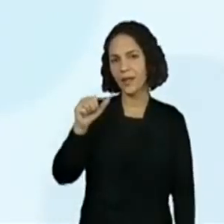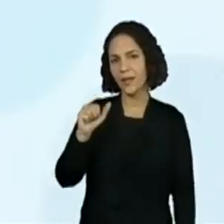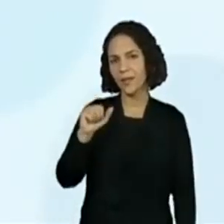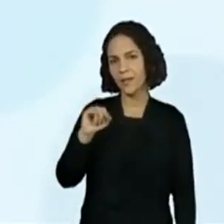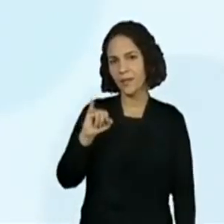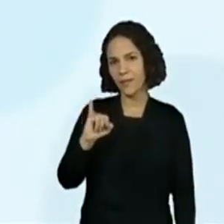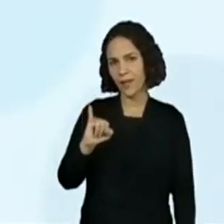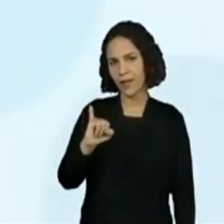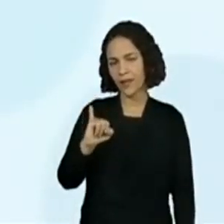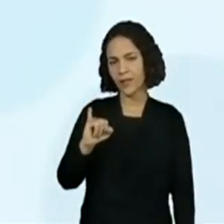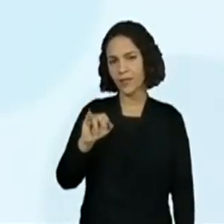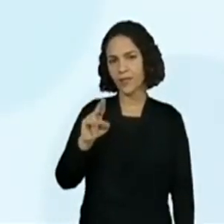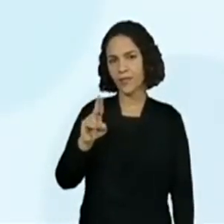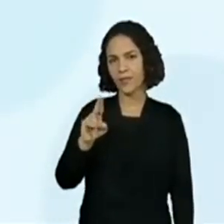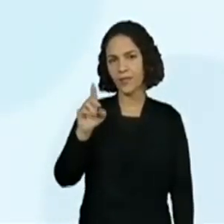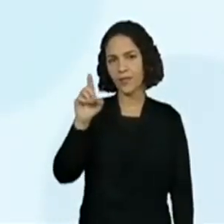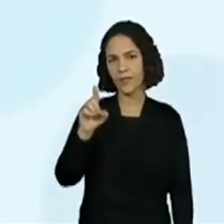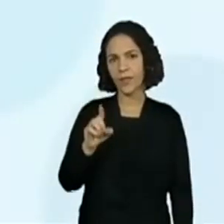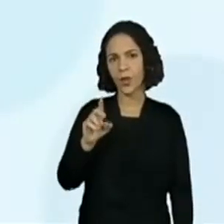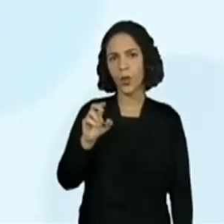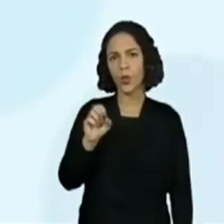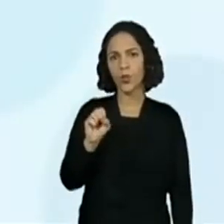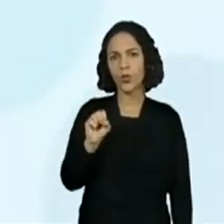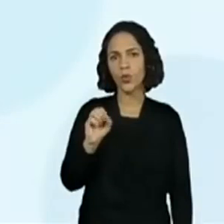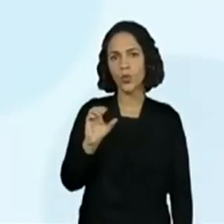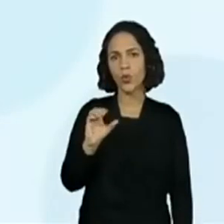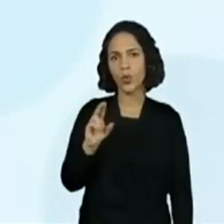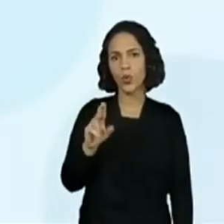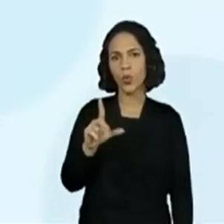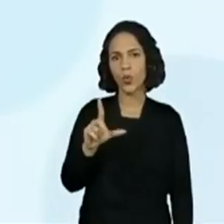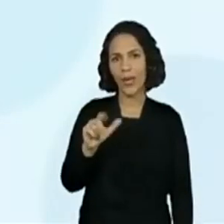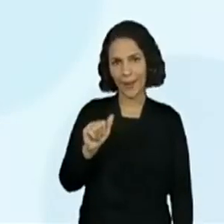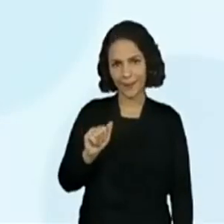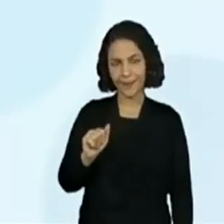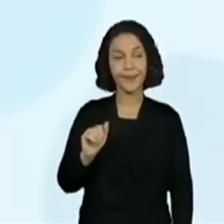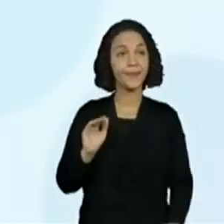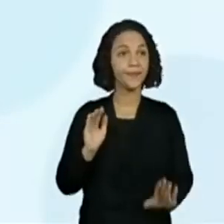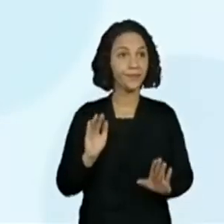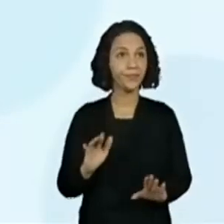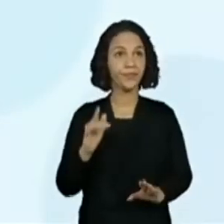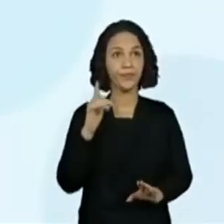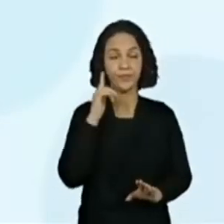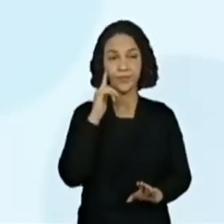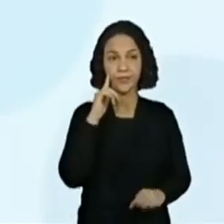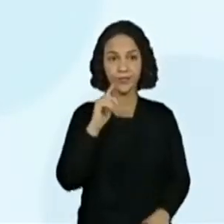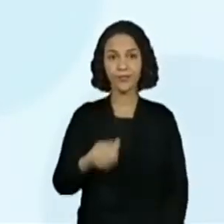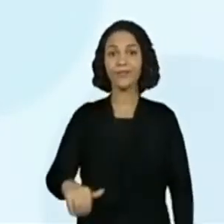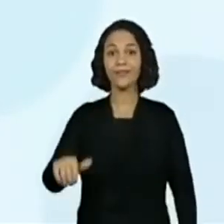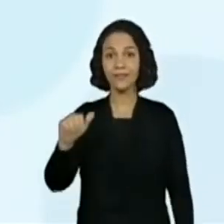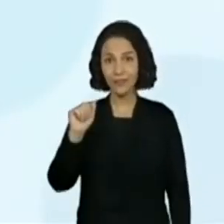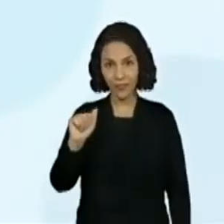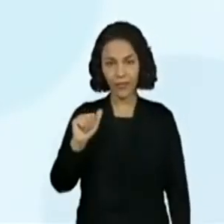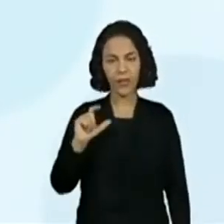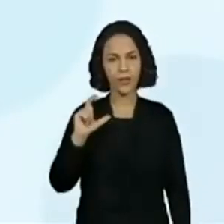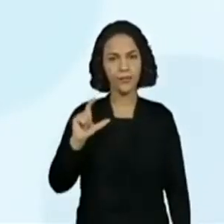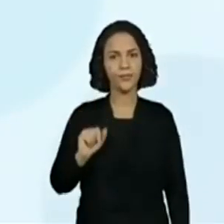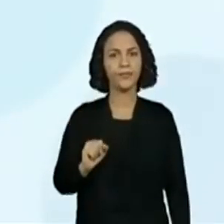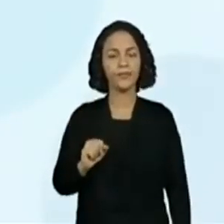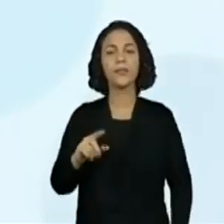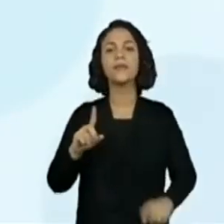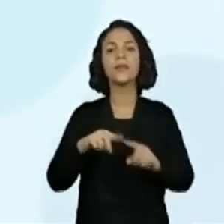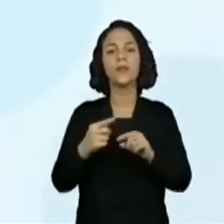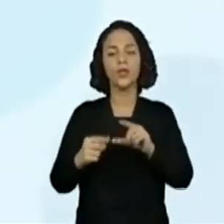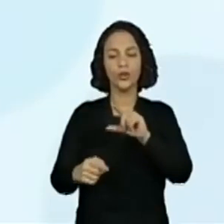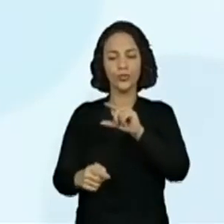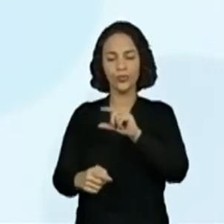Agora eu preciso escrever noite. Como é continuidade e não é nome, a gente continua com a letra minúscula.